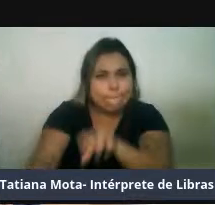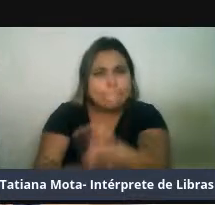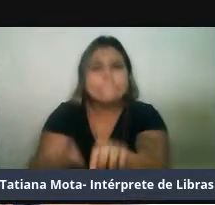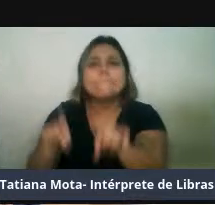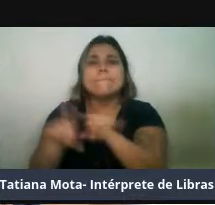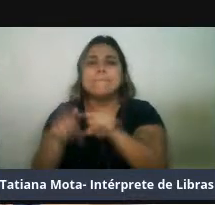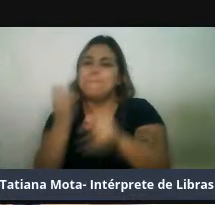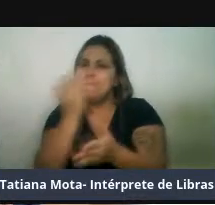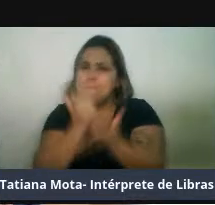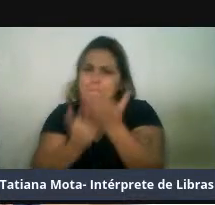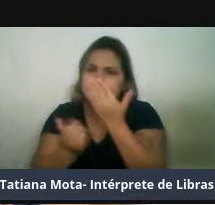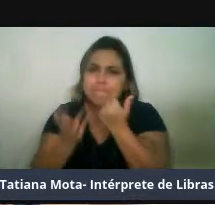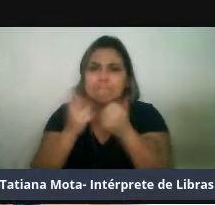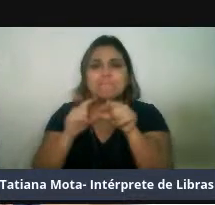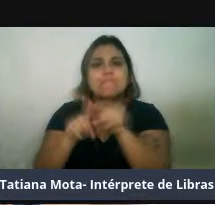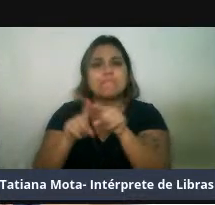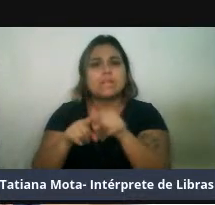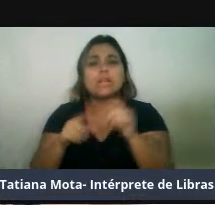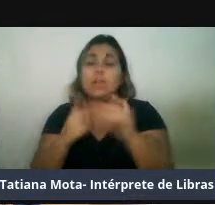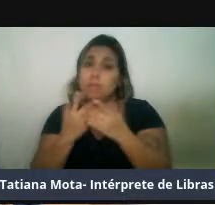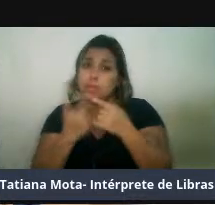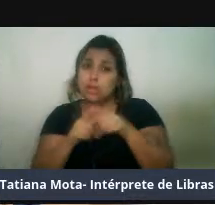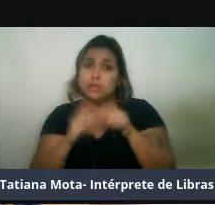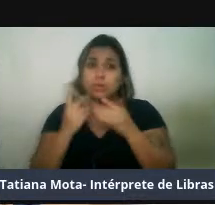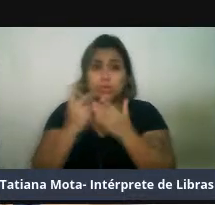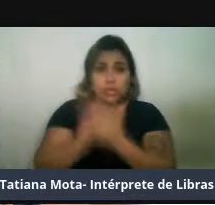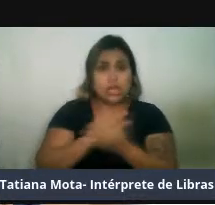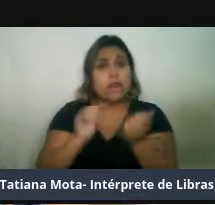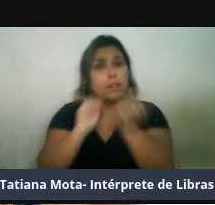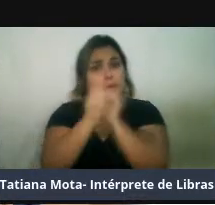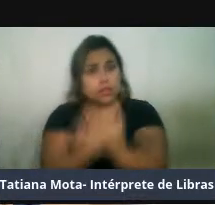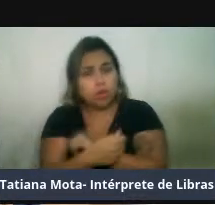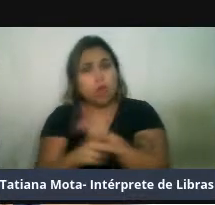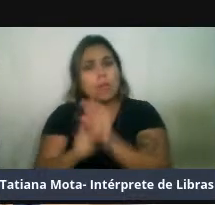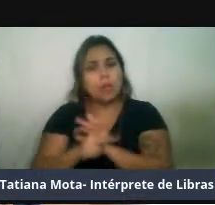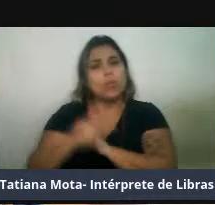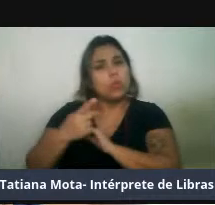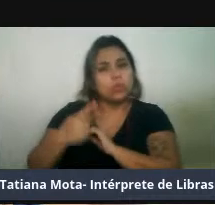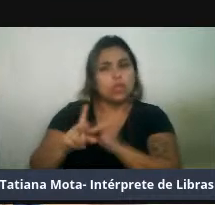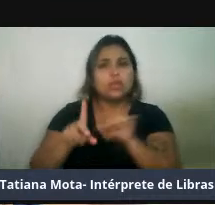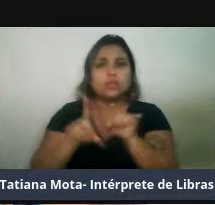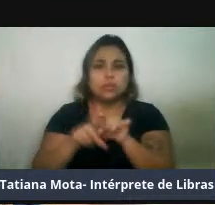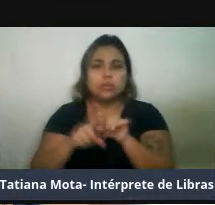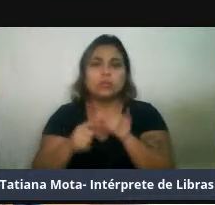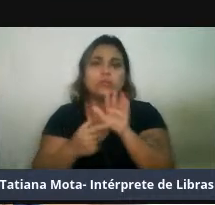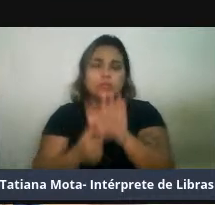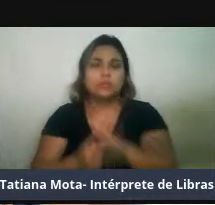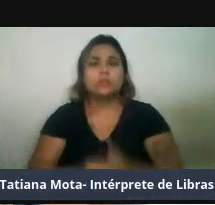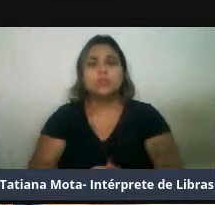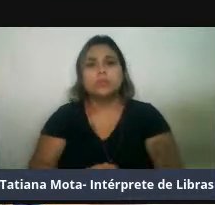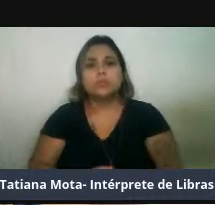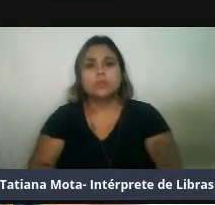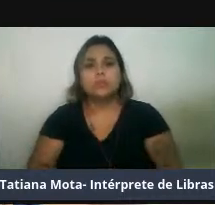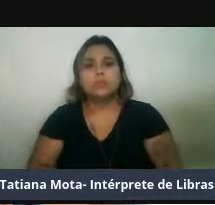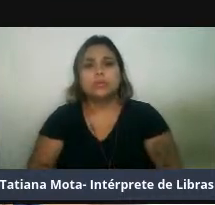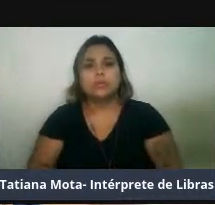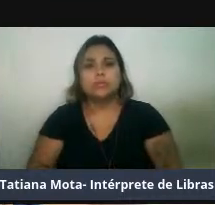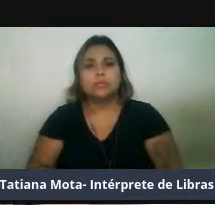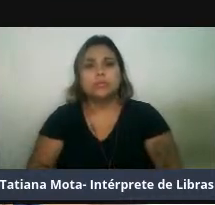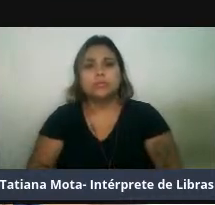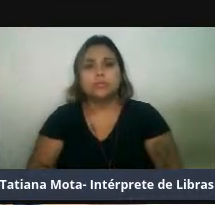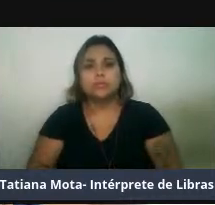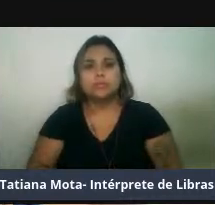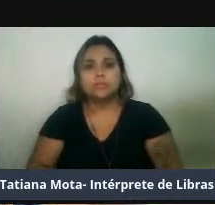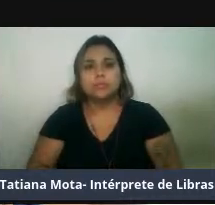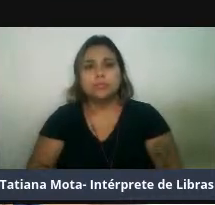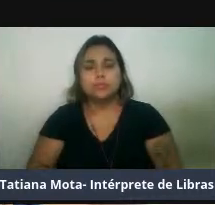têm adaptações que permitem elas acessar essas profundidades e essas presas. E aí eu vou falar um pouco,